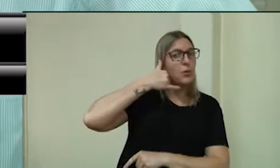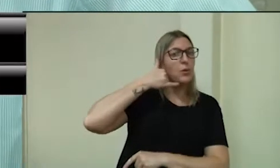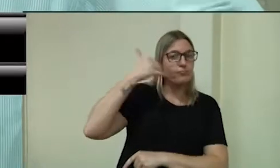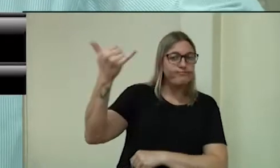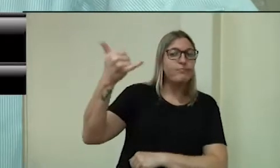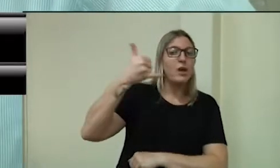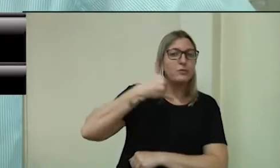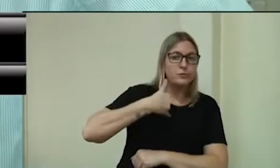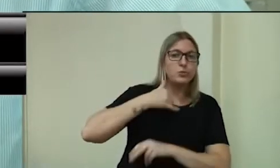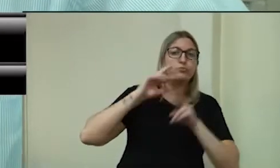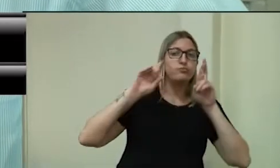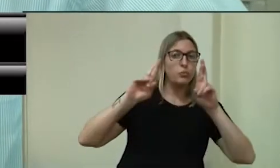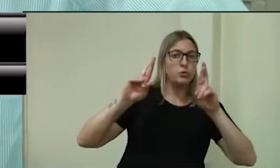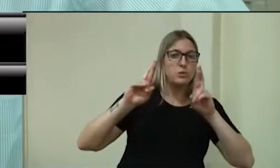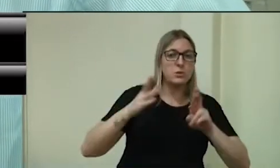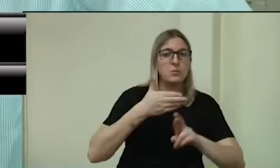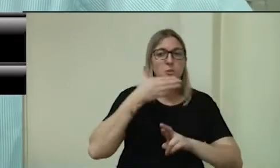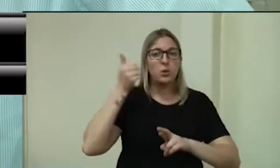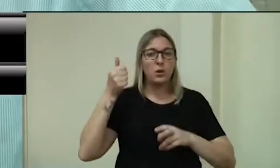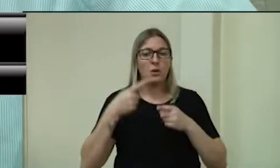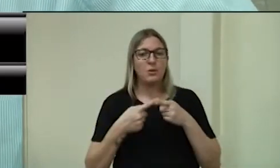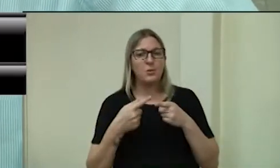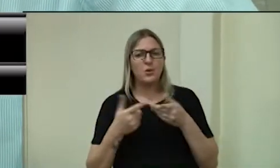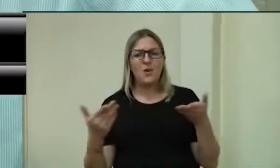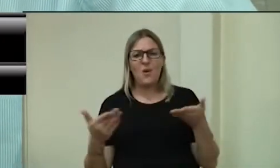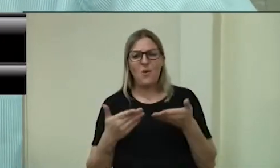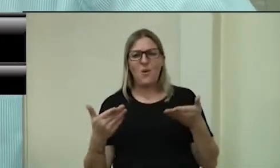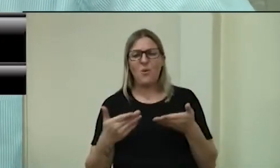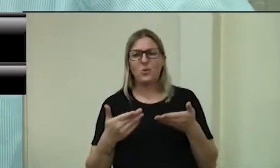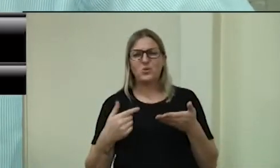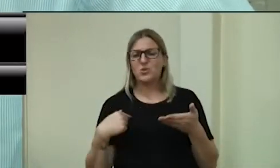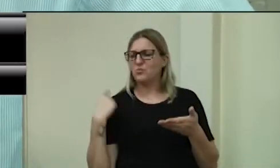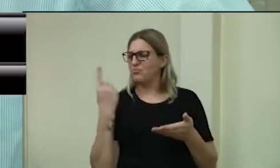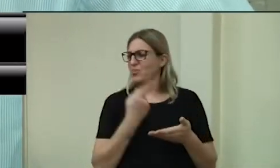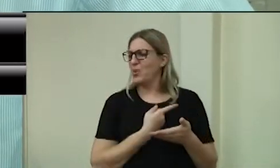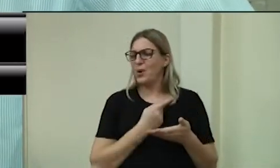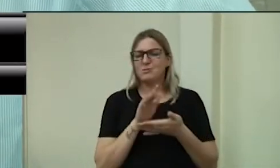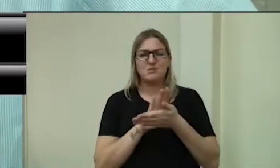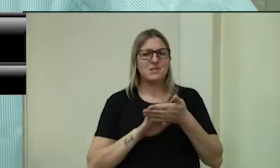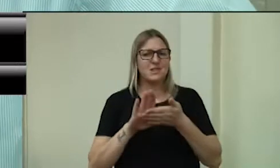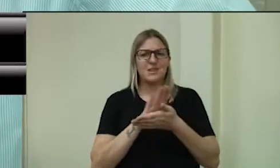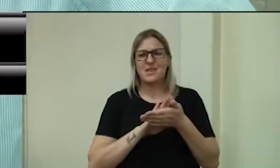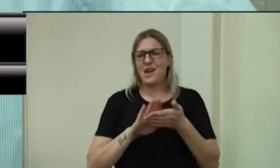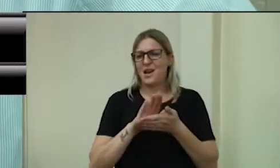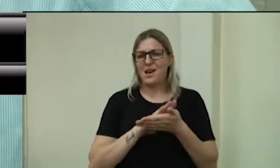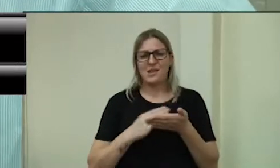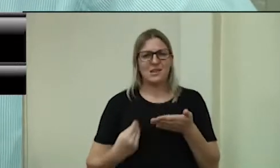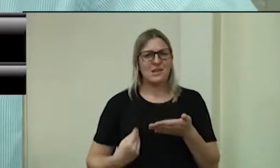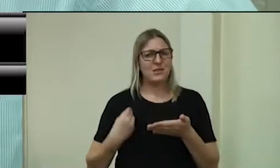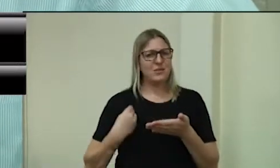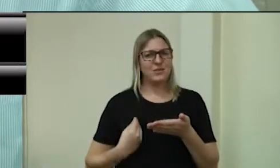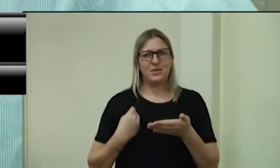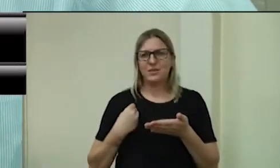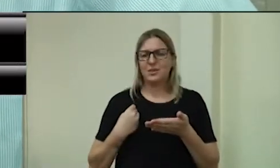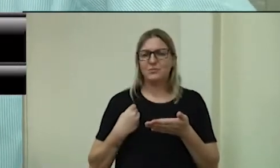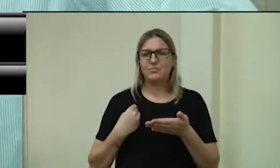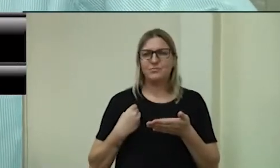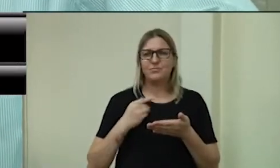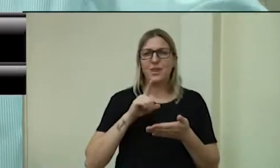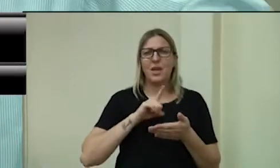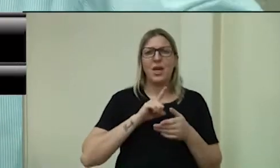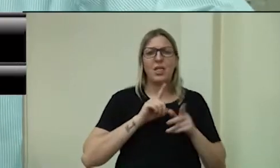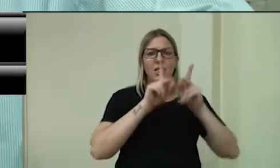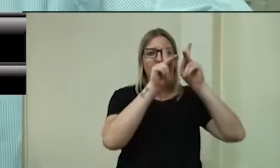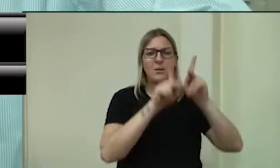ninguém, hoje não há nada nessa vida. Tive um passageiro, um assoprão, tem gente nova que se foi, aquele procurador do